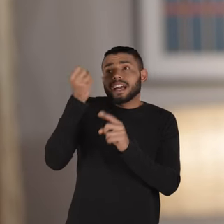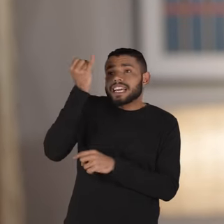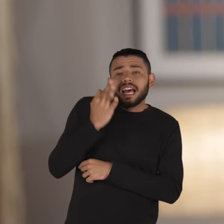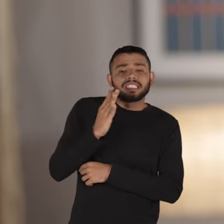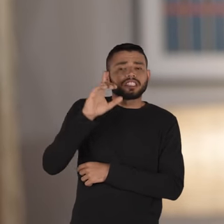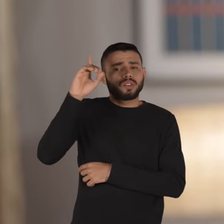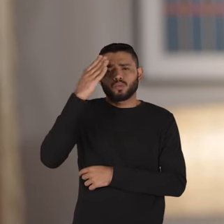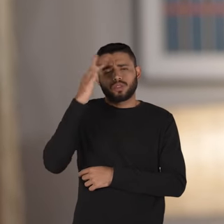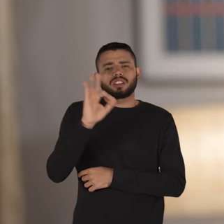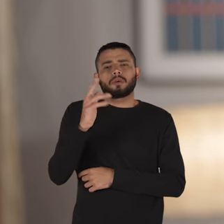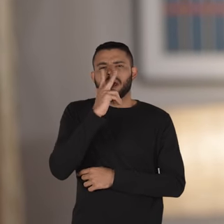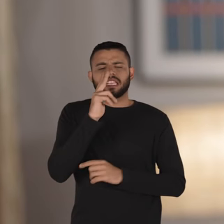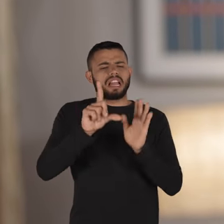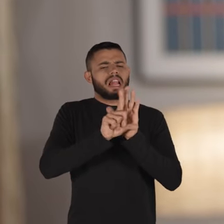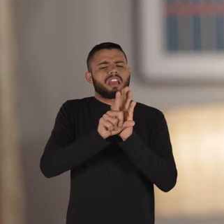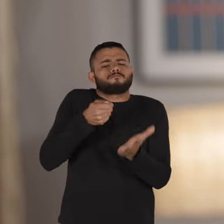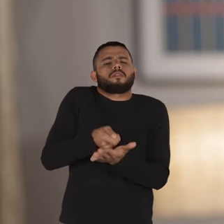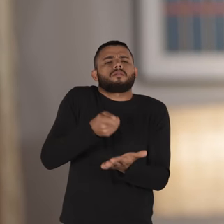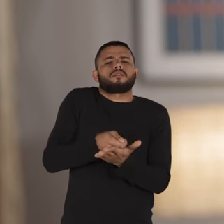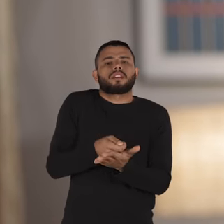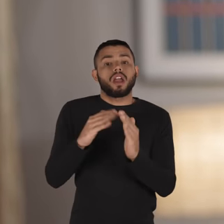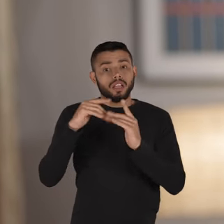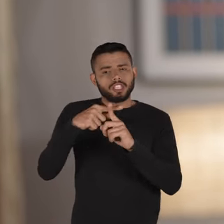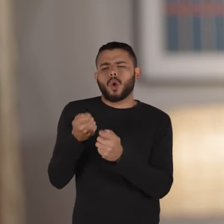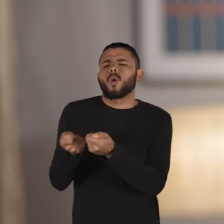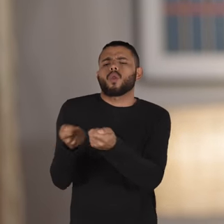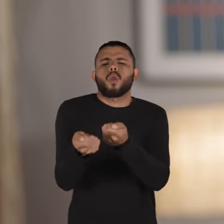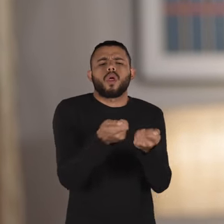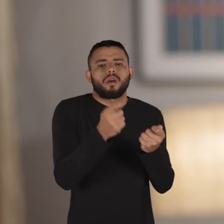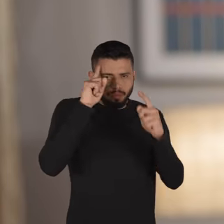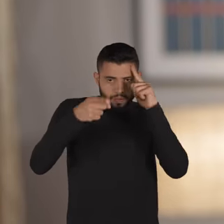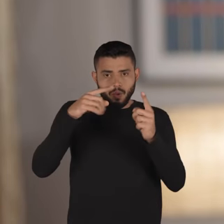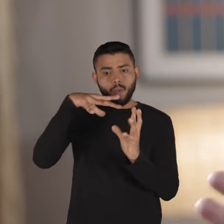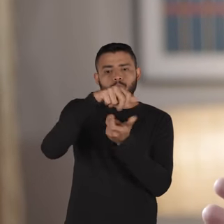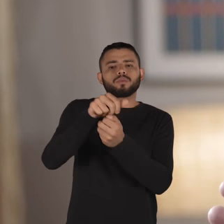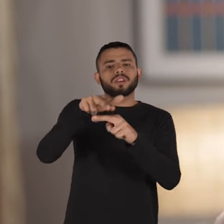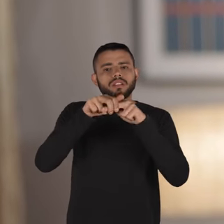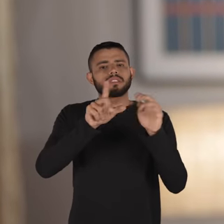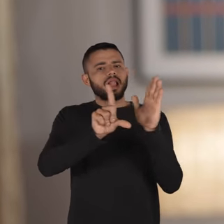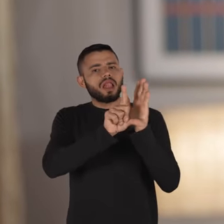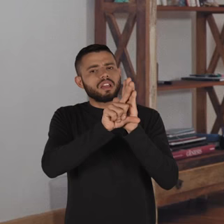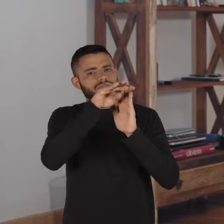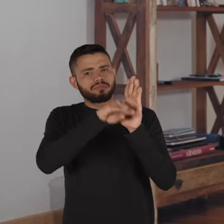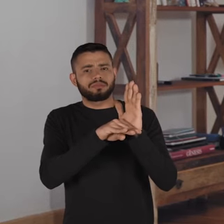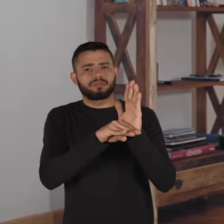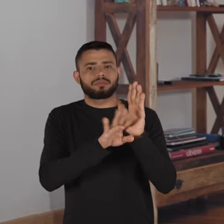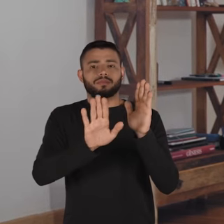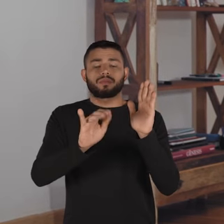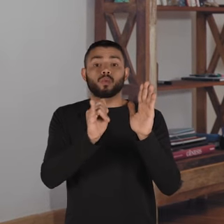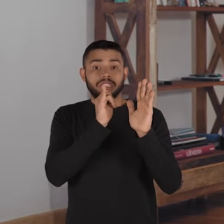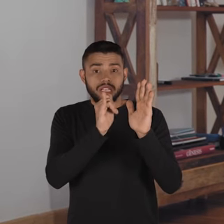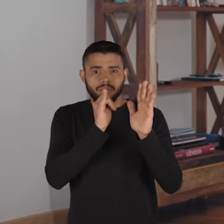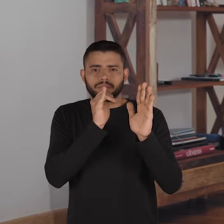ela ainda está na lei de Deus ela quer controlar o mundo pela legislação o